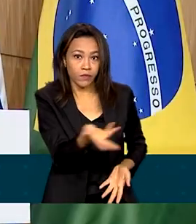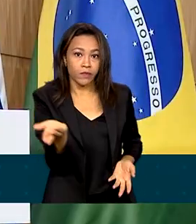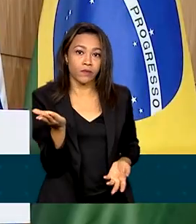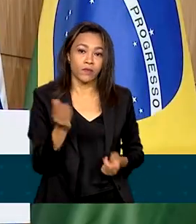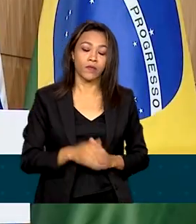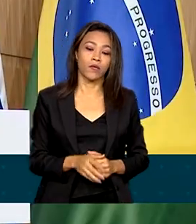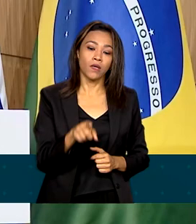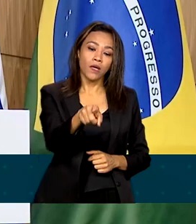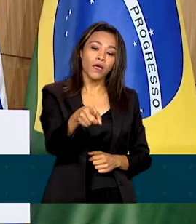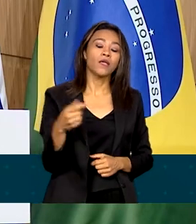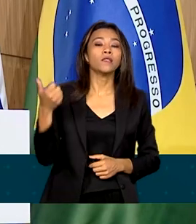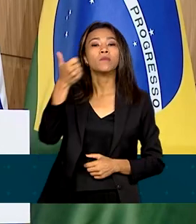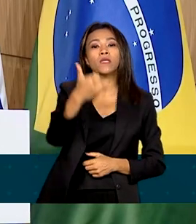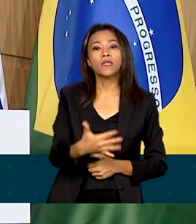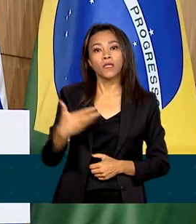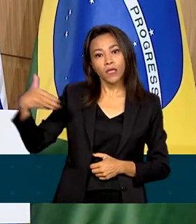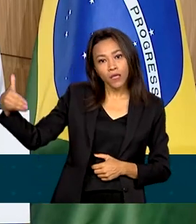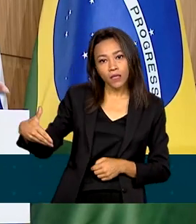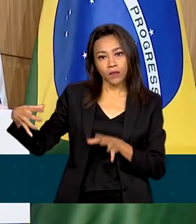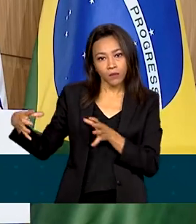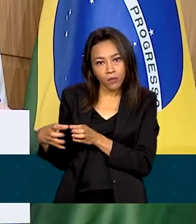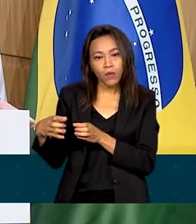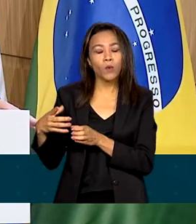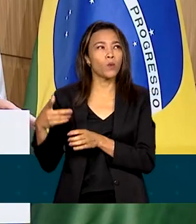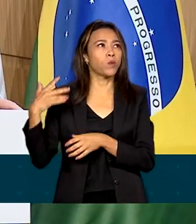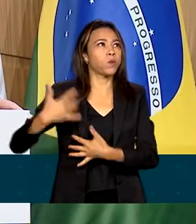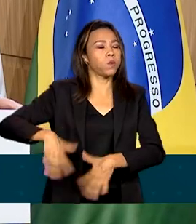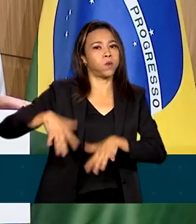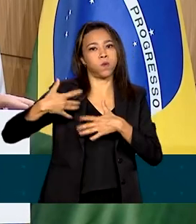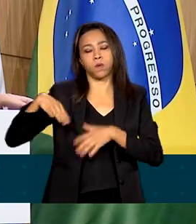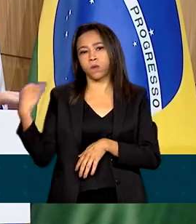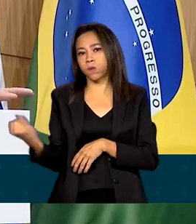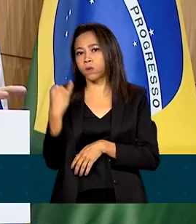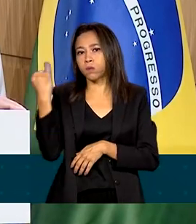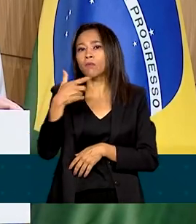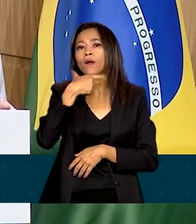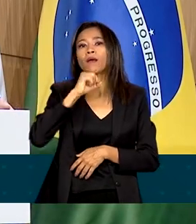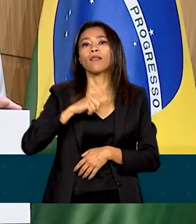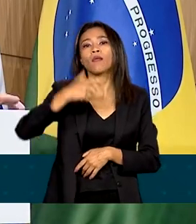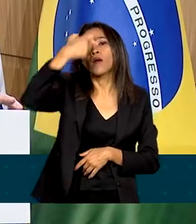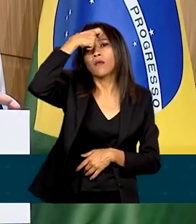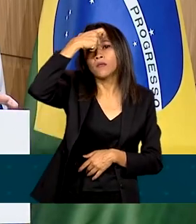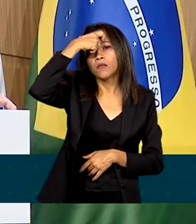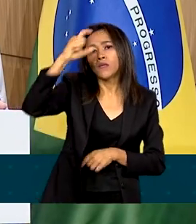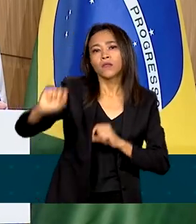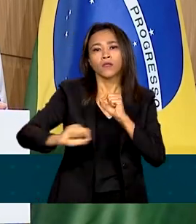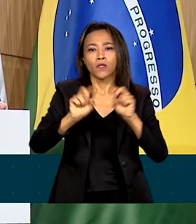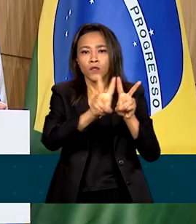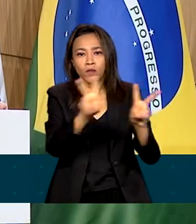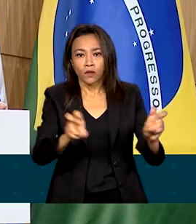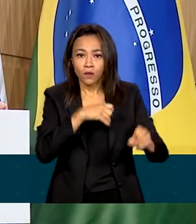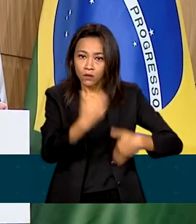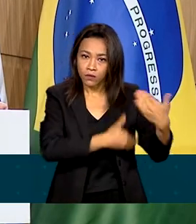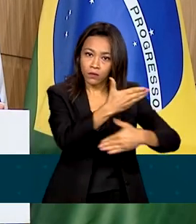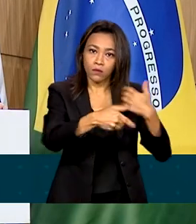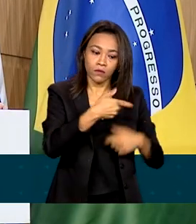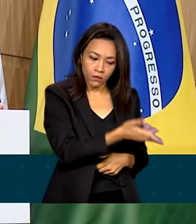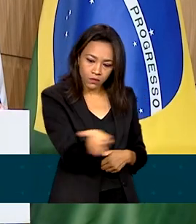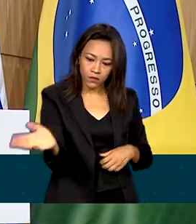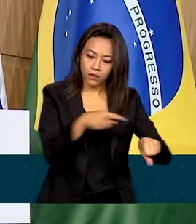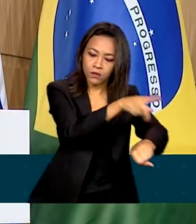BRICS representam muito para quem tem consciência da necessidade de desenvolvimento dos países